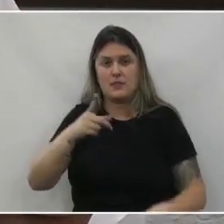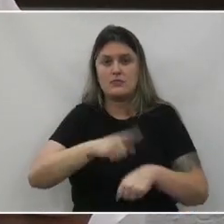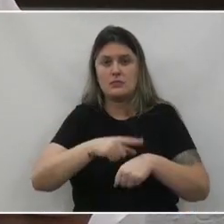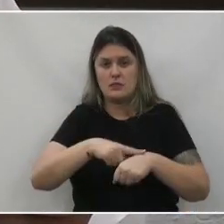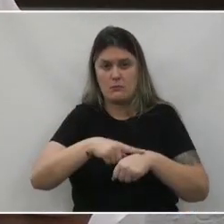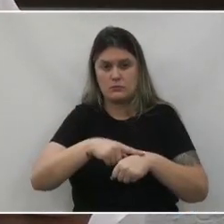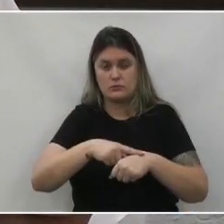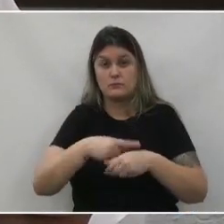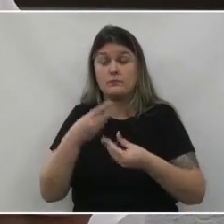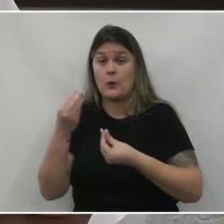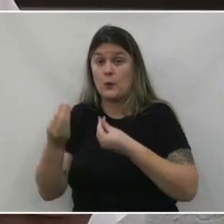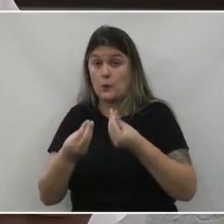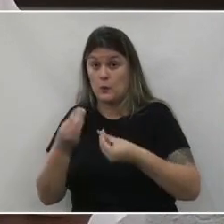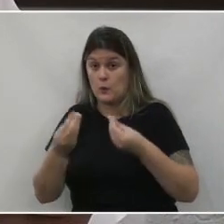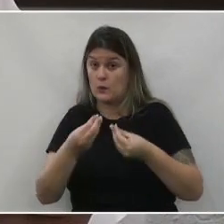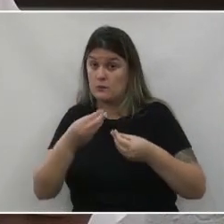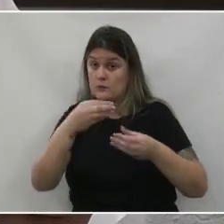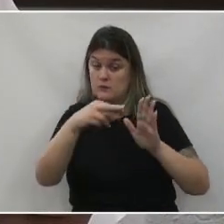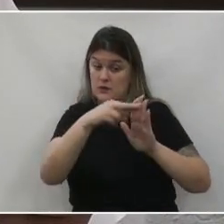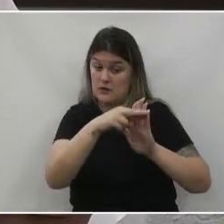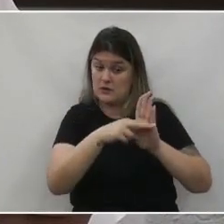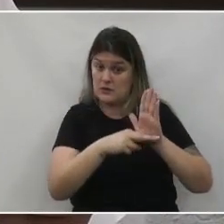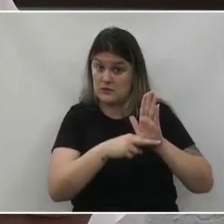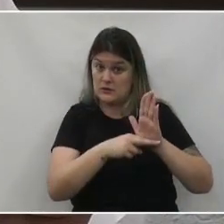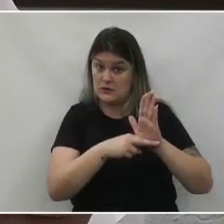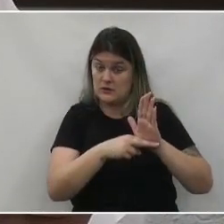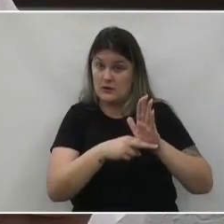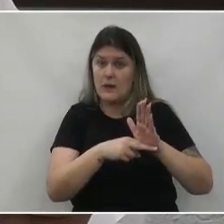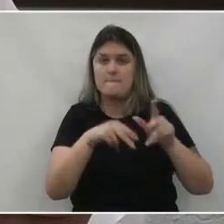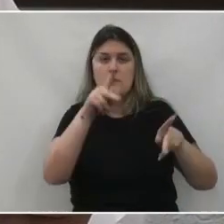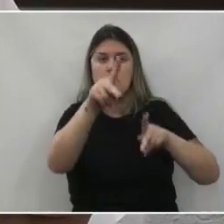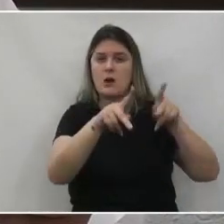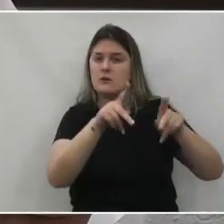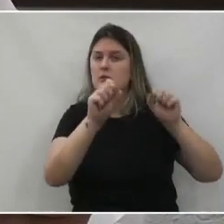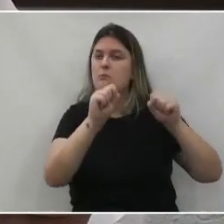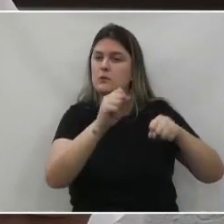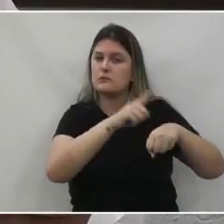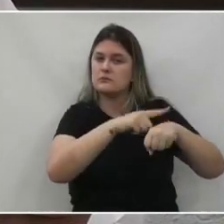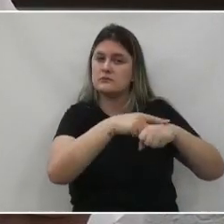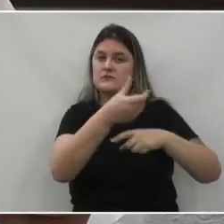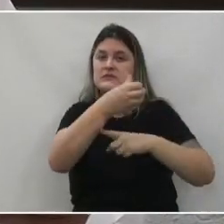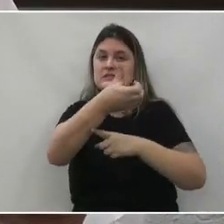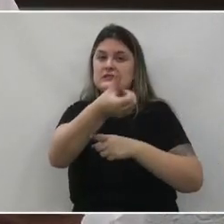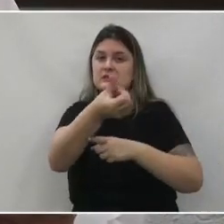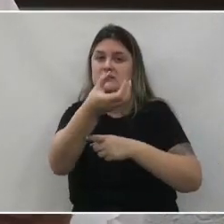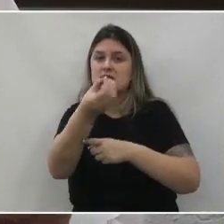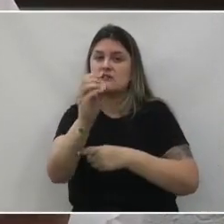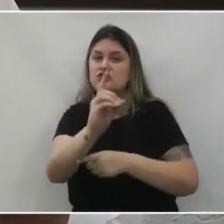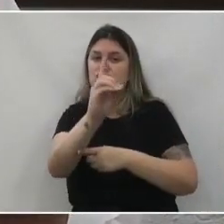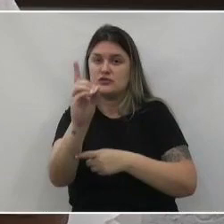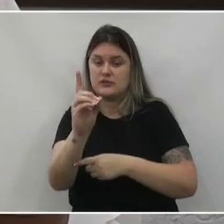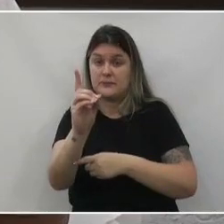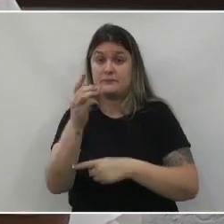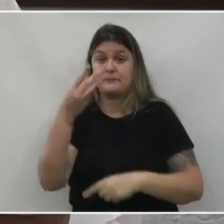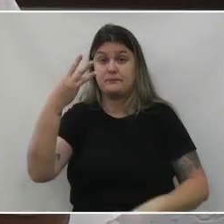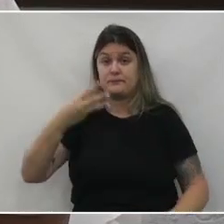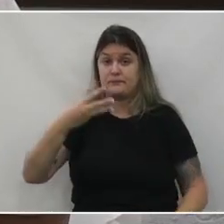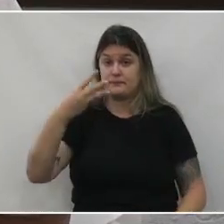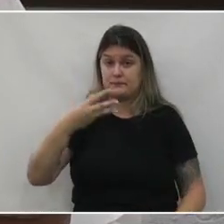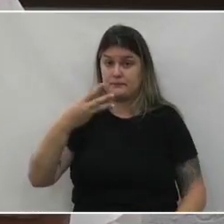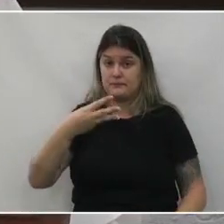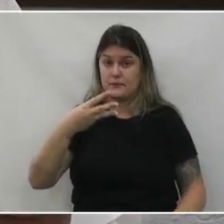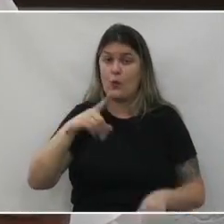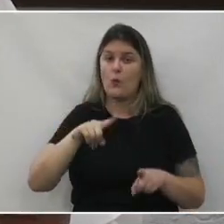conforme previsão legal as contas ficaram à disposição da população pelo prazo de 60 dias 3 do